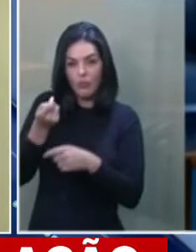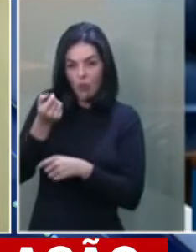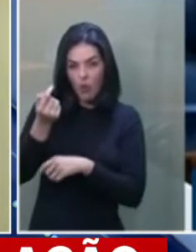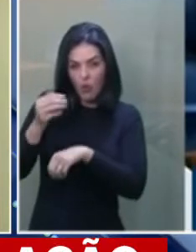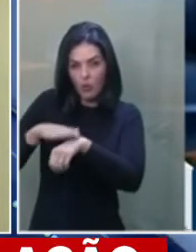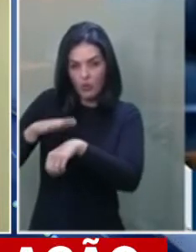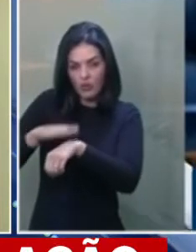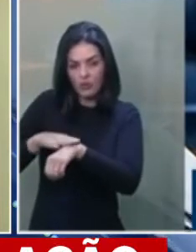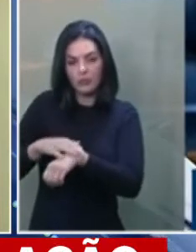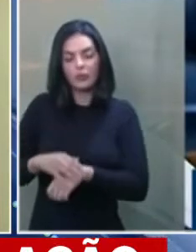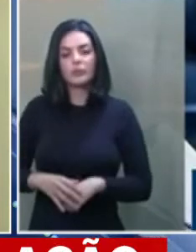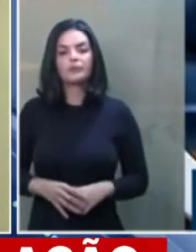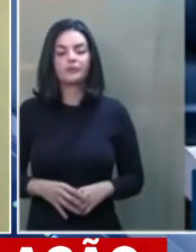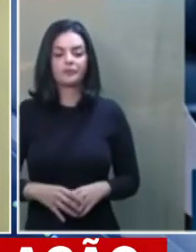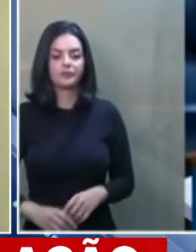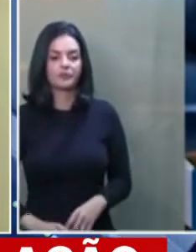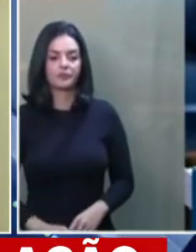eleições?